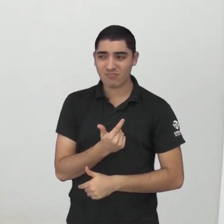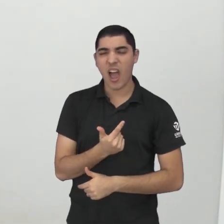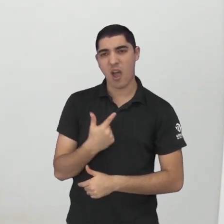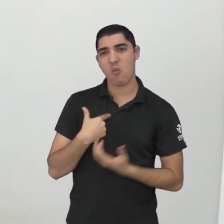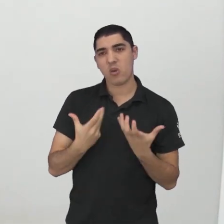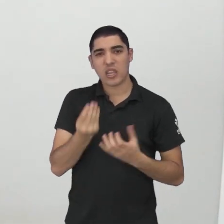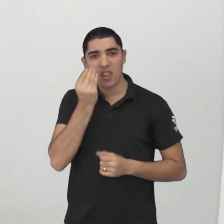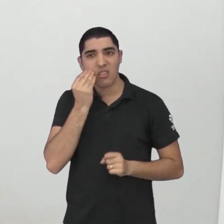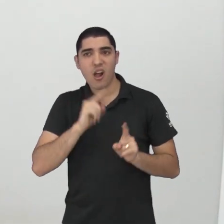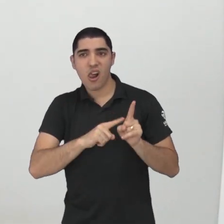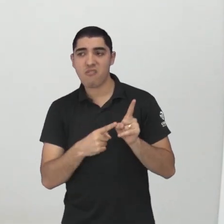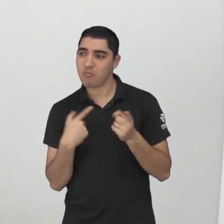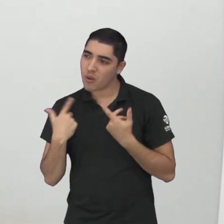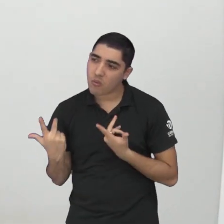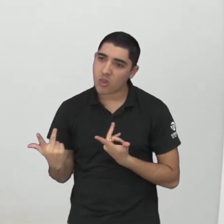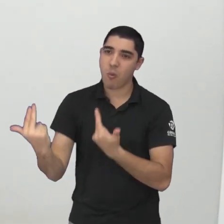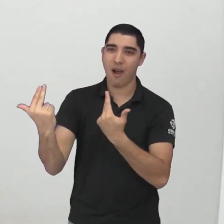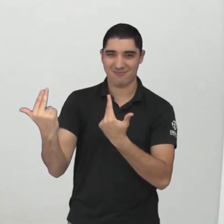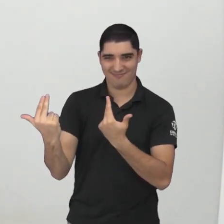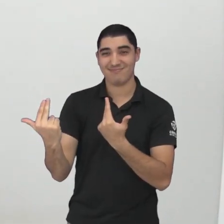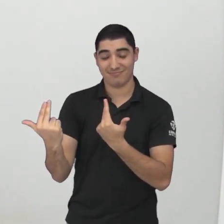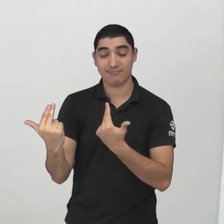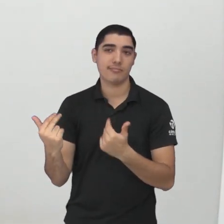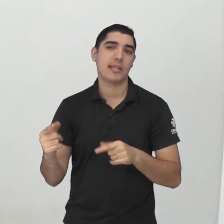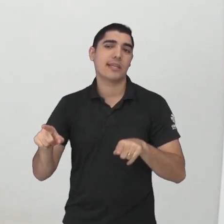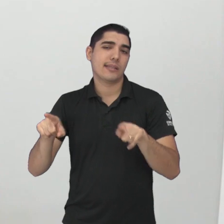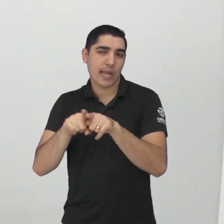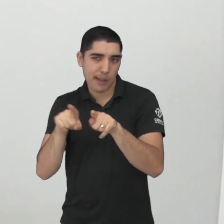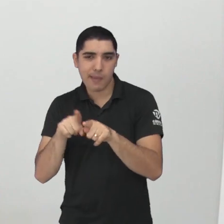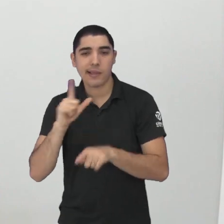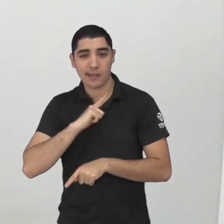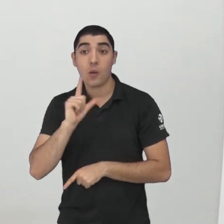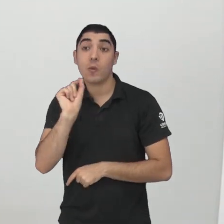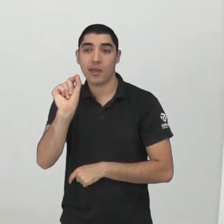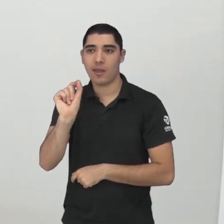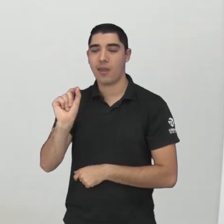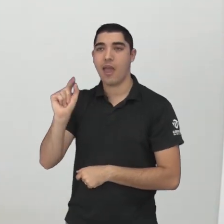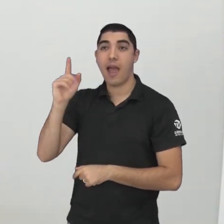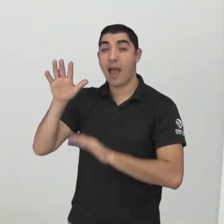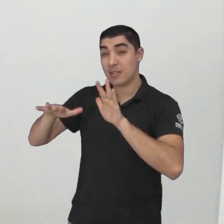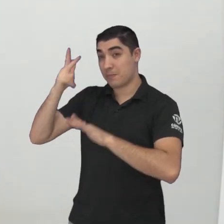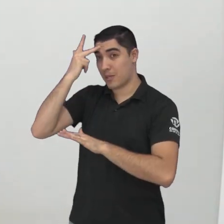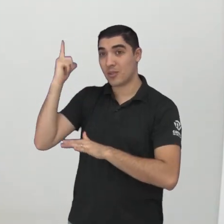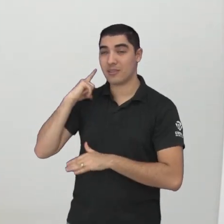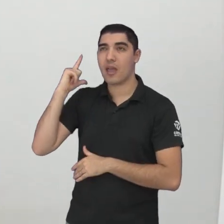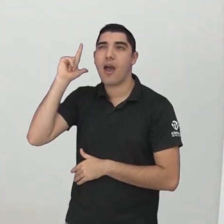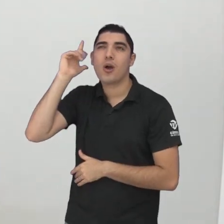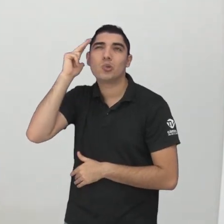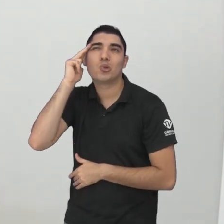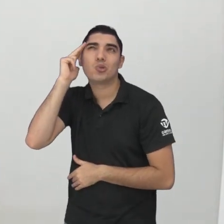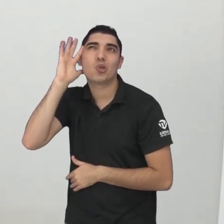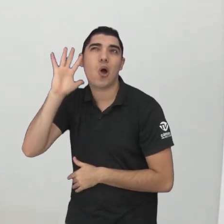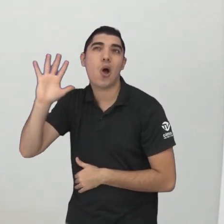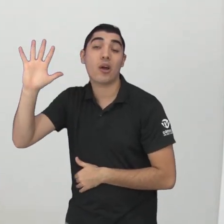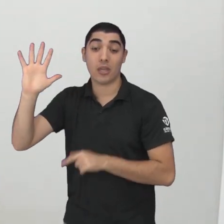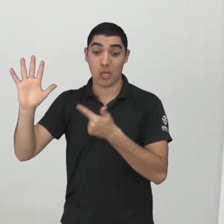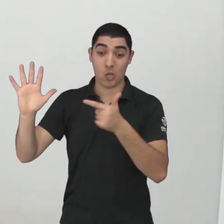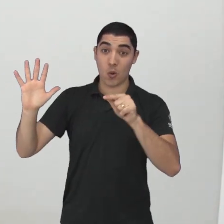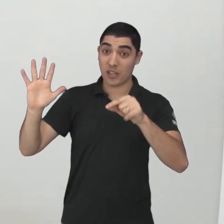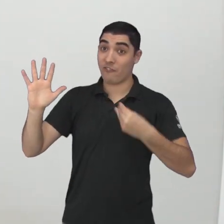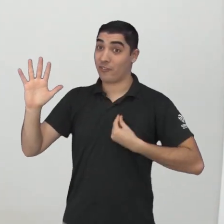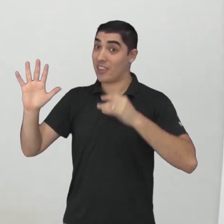influenciam e, claro, tem a idealização e tem a realidade. Nós temos os dois lados também.